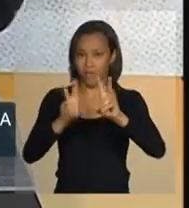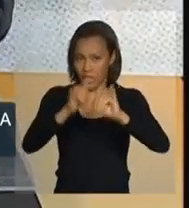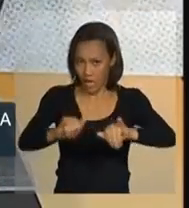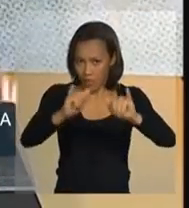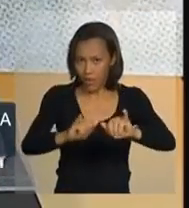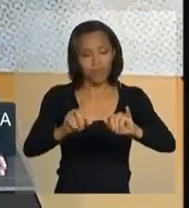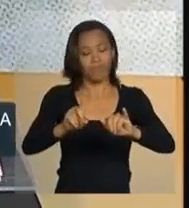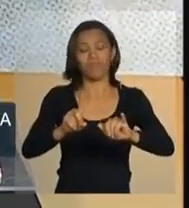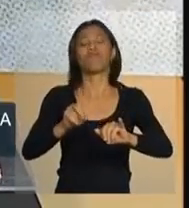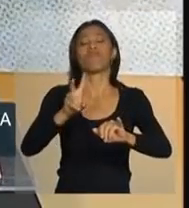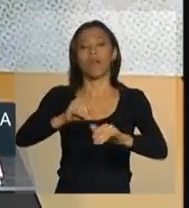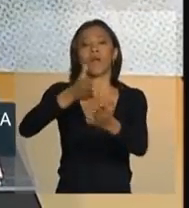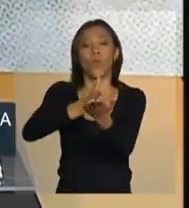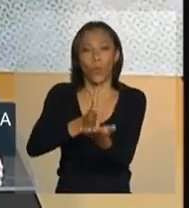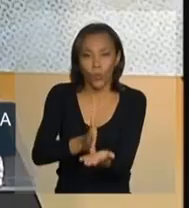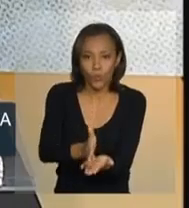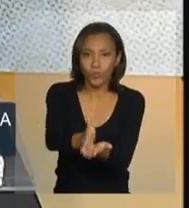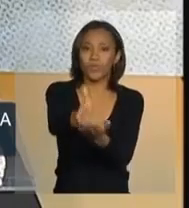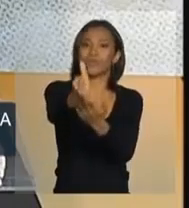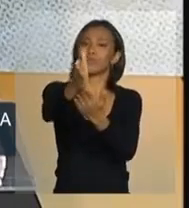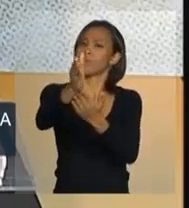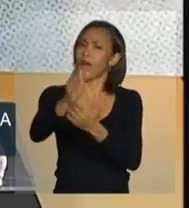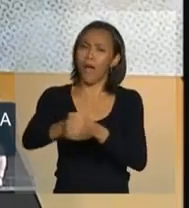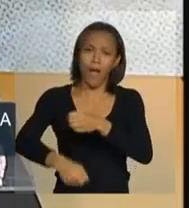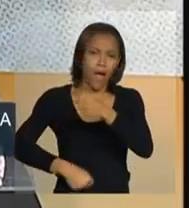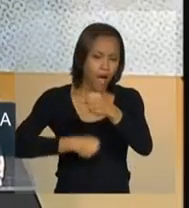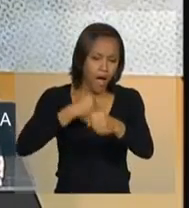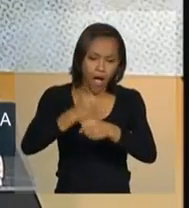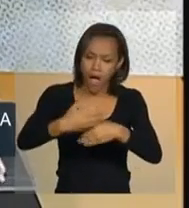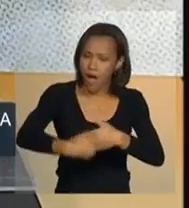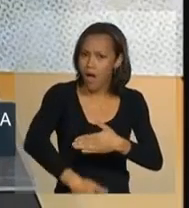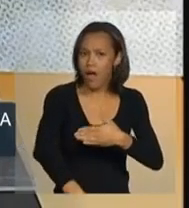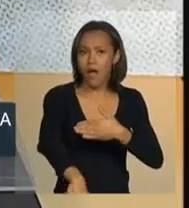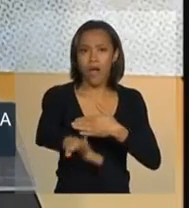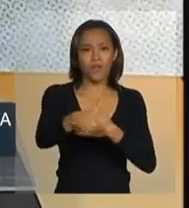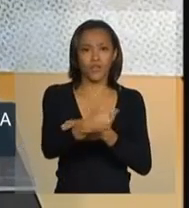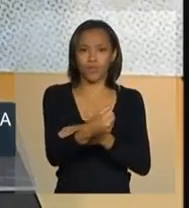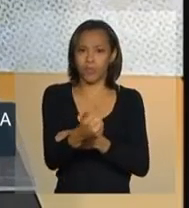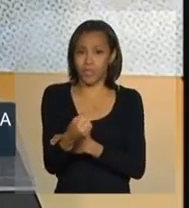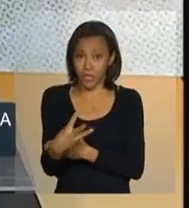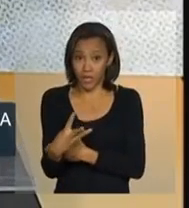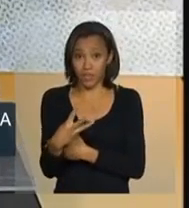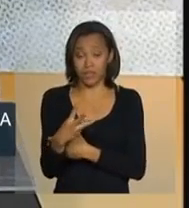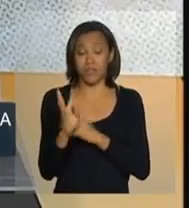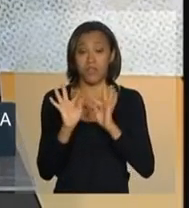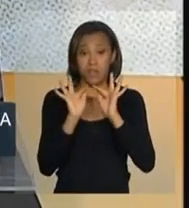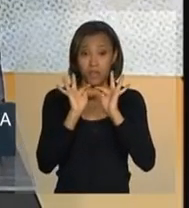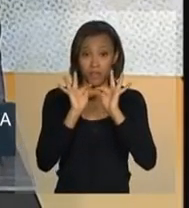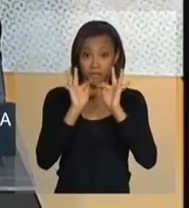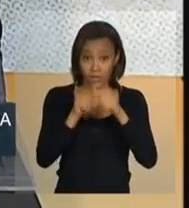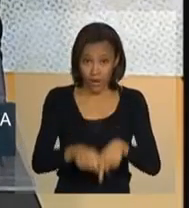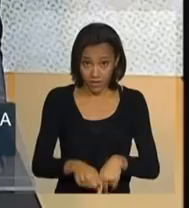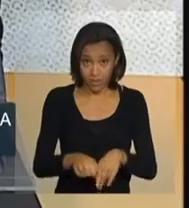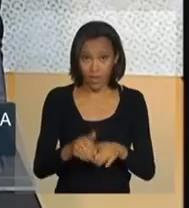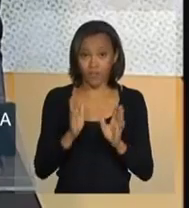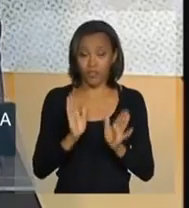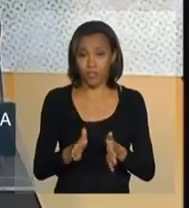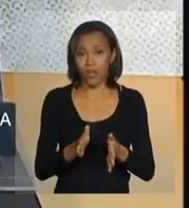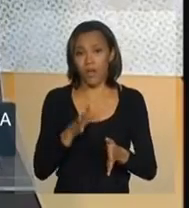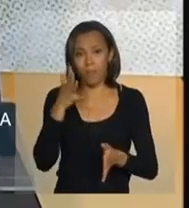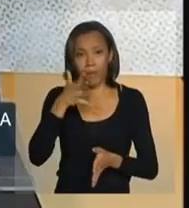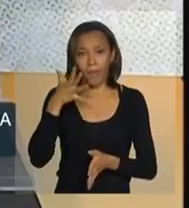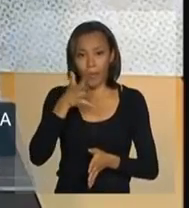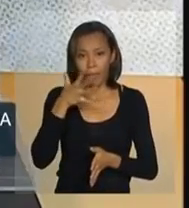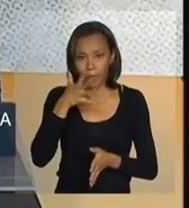continuará durante todo o ano de 2013. E aqui, para finalizar, eu acho que eu posso finalizar e depois